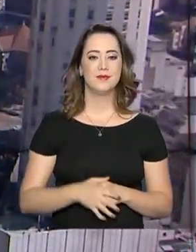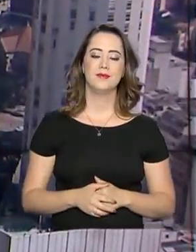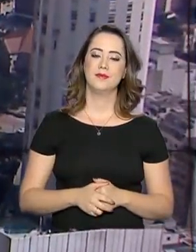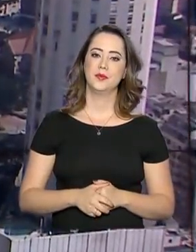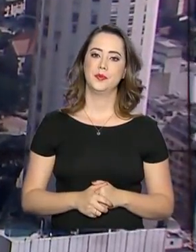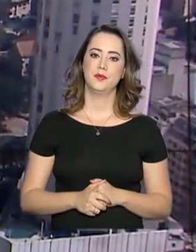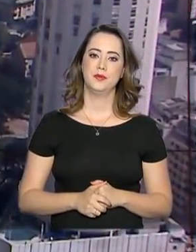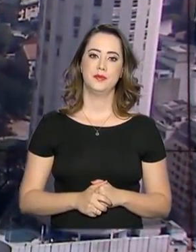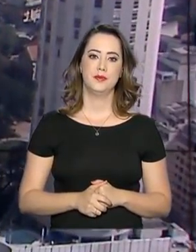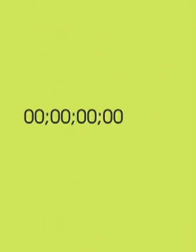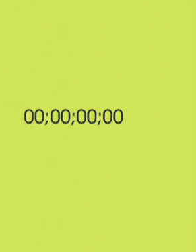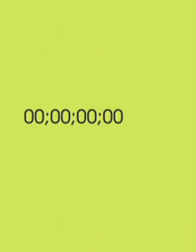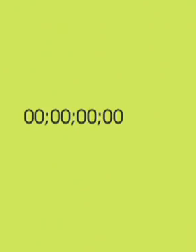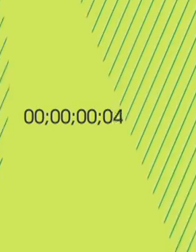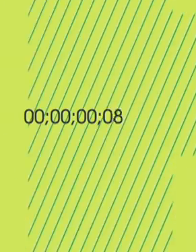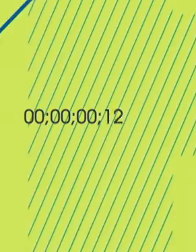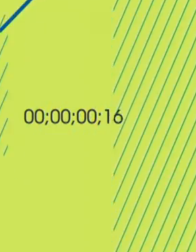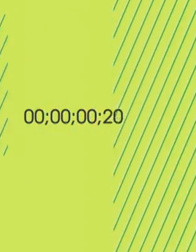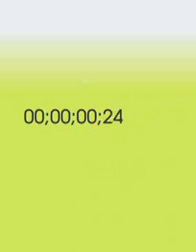próxima edição.